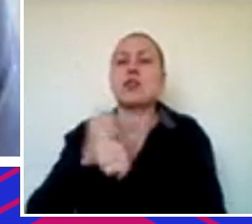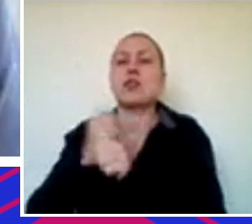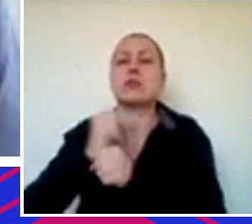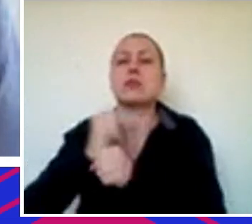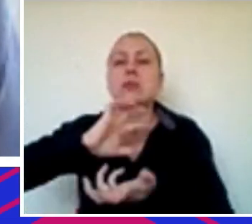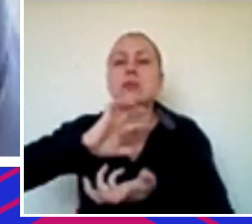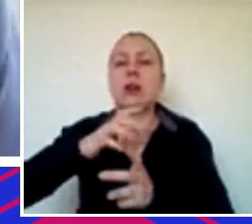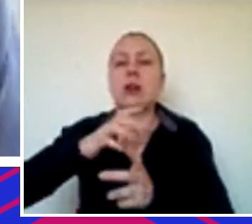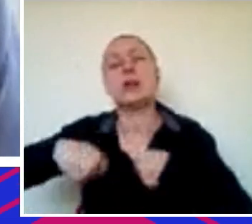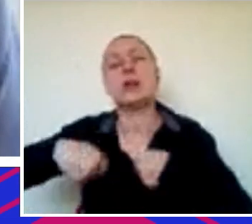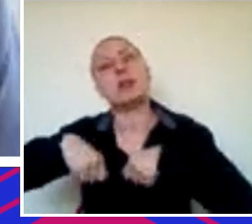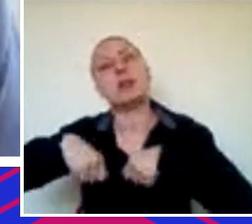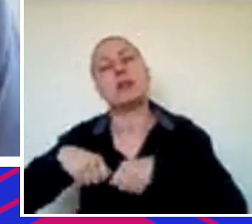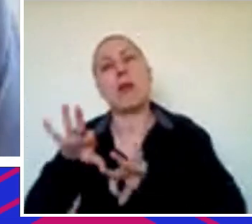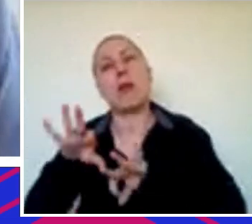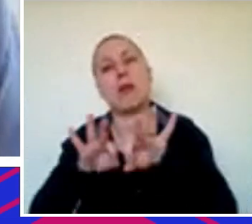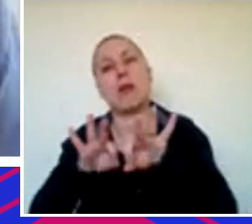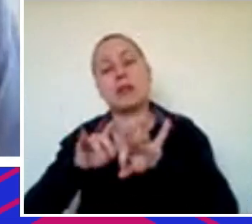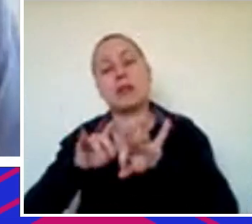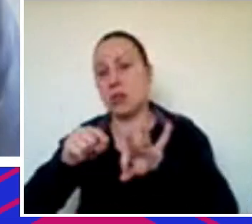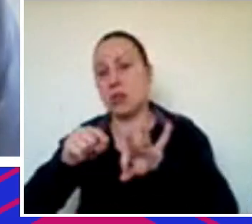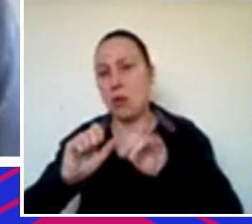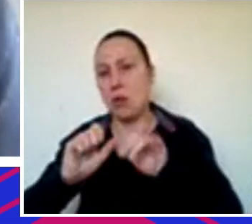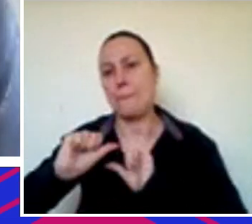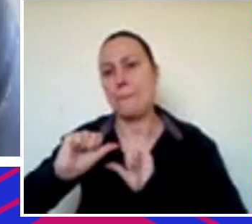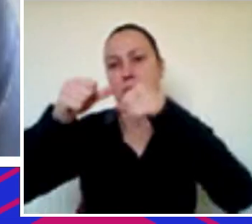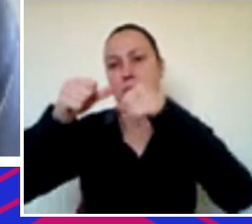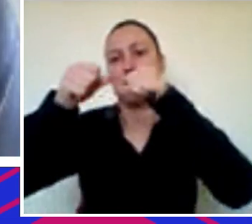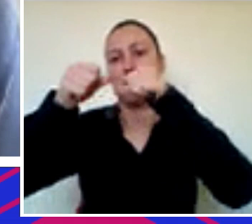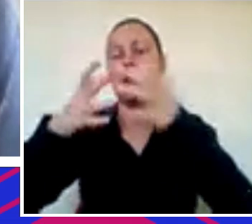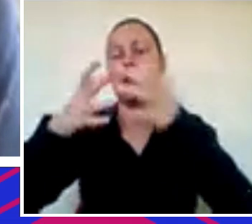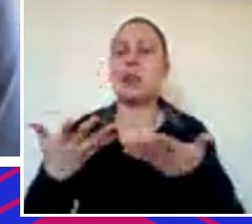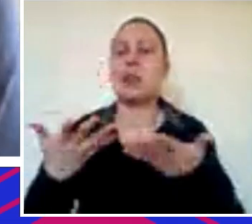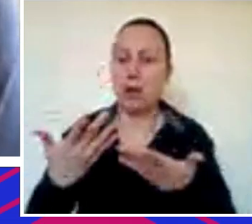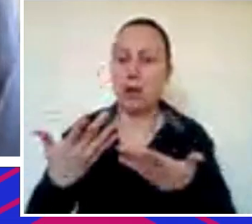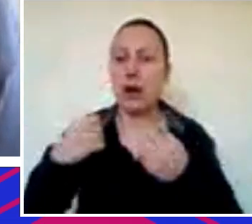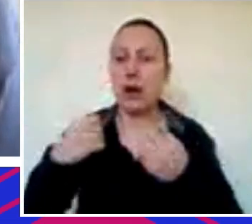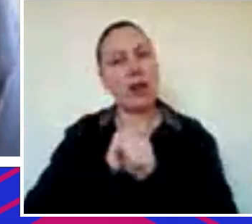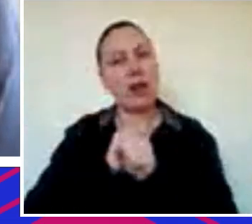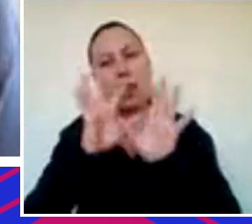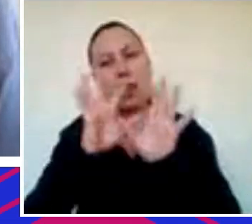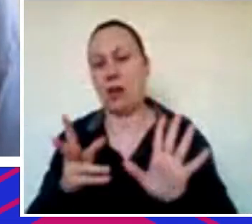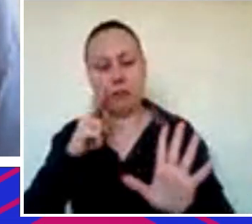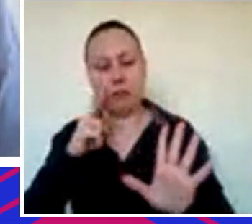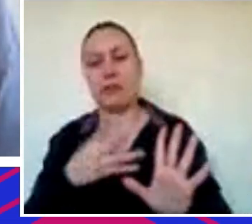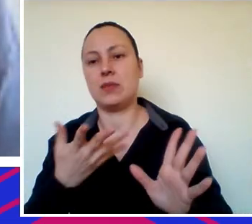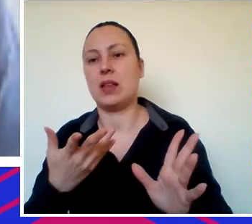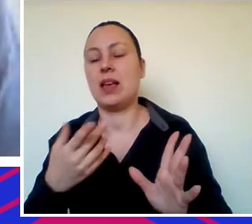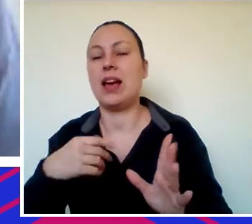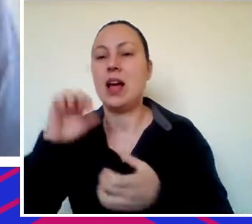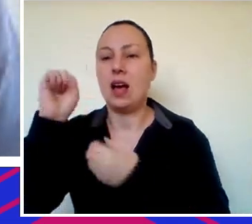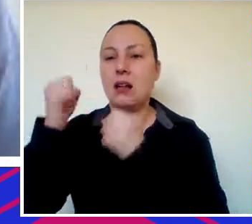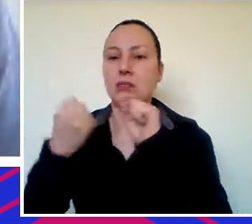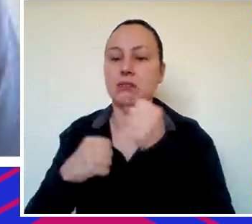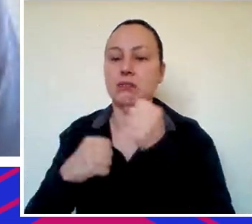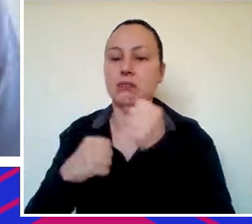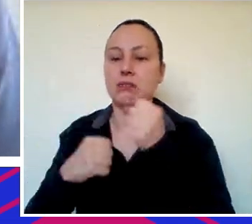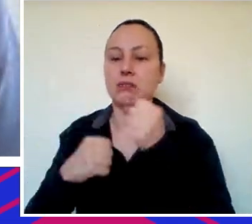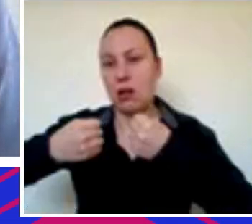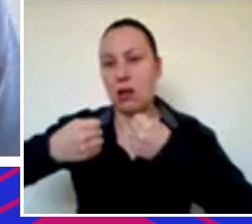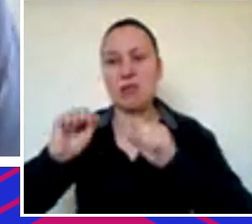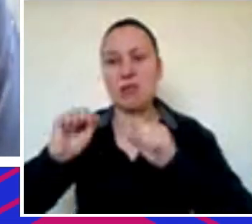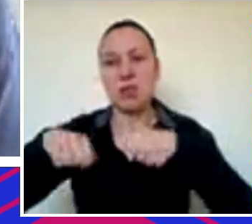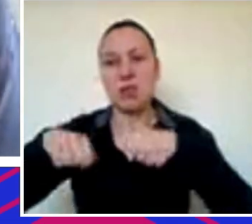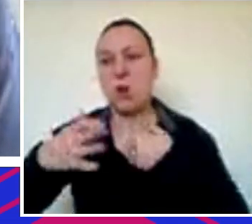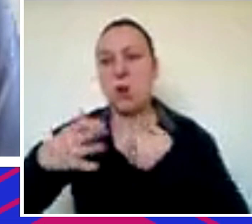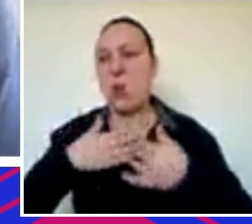montada e não transformada, né, então ter uma visão bastante clara vindo da indústria automobilística de que não dá para fazer a obra do jeito